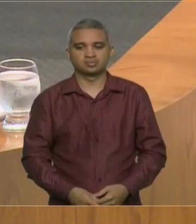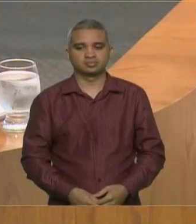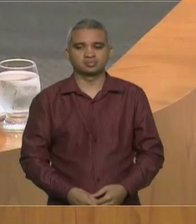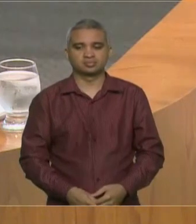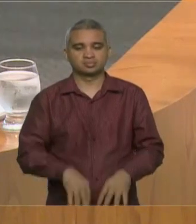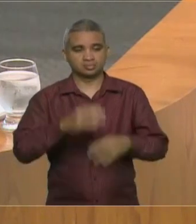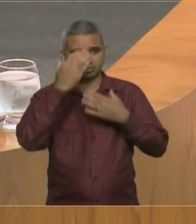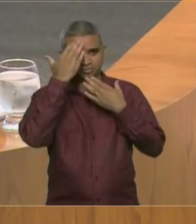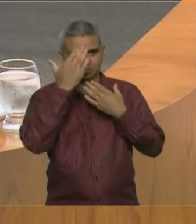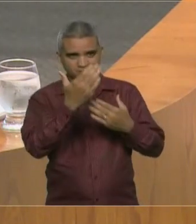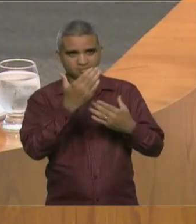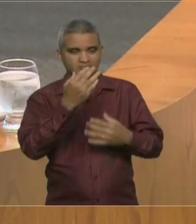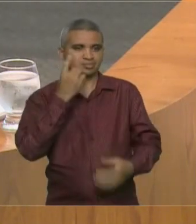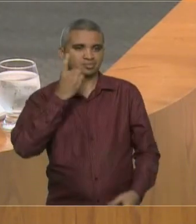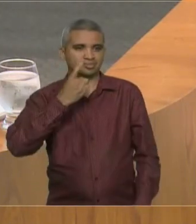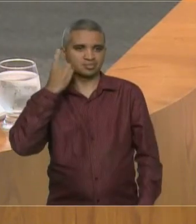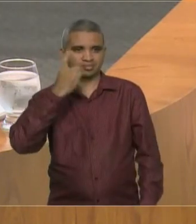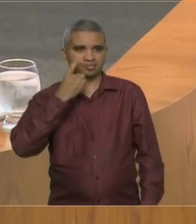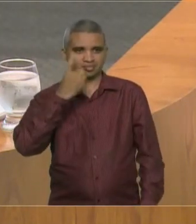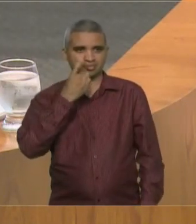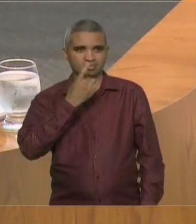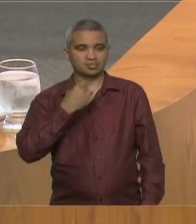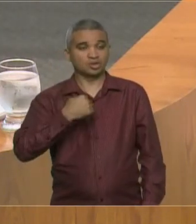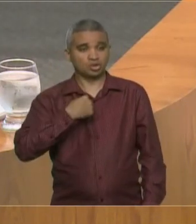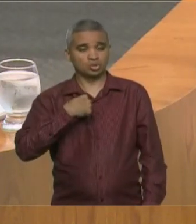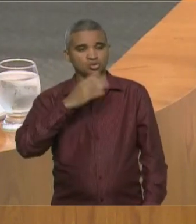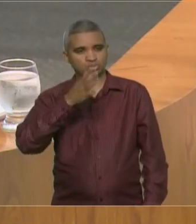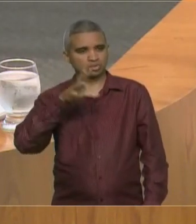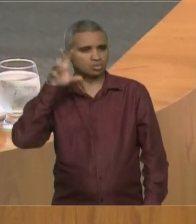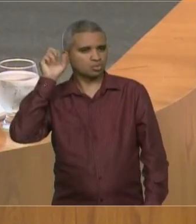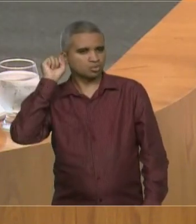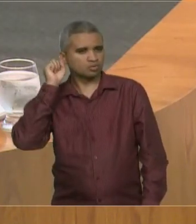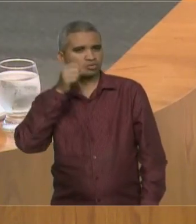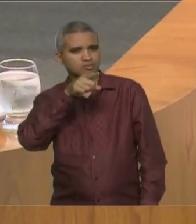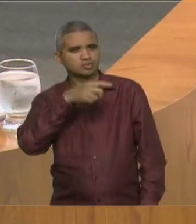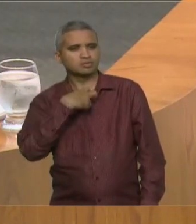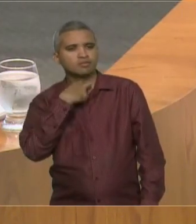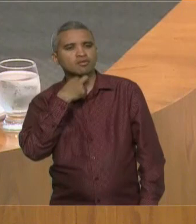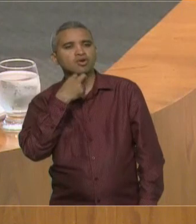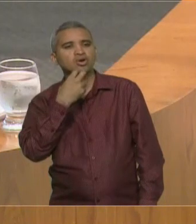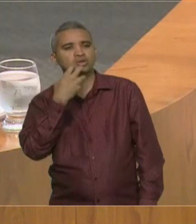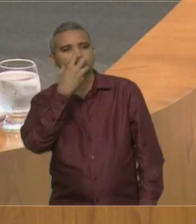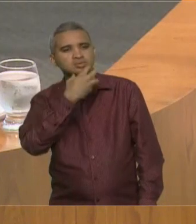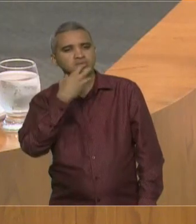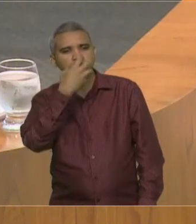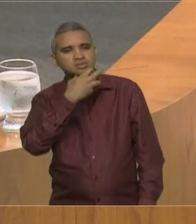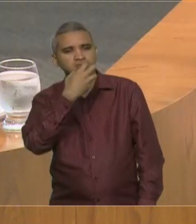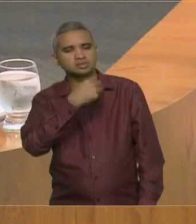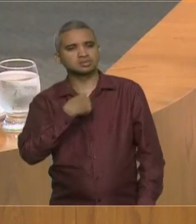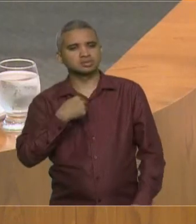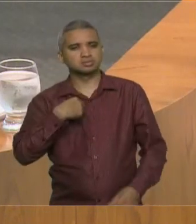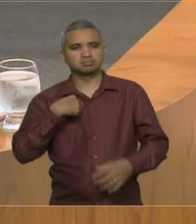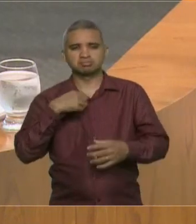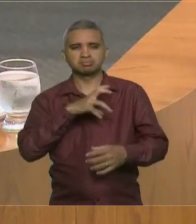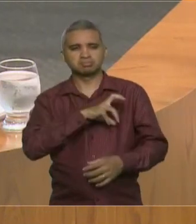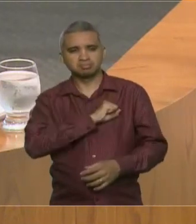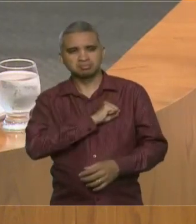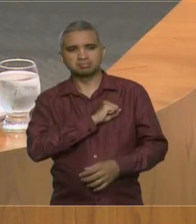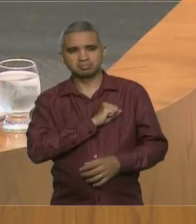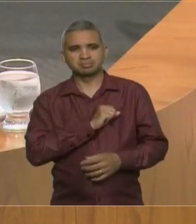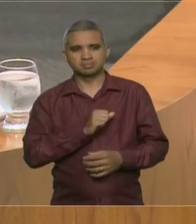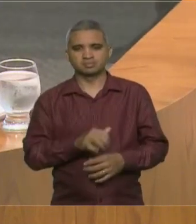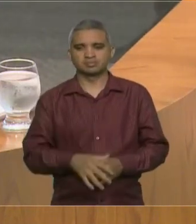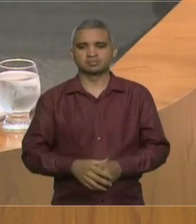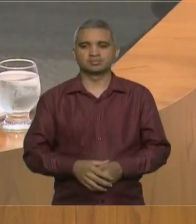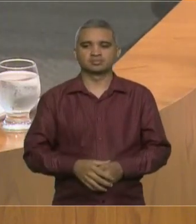escutei e fiquei encantada com a voz. Deputada Mikau, deputado Vinícius Louro. Sim. Vou até aceitar aqui que a gente estava